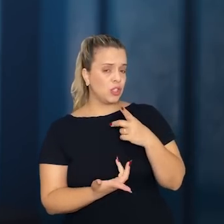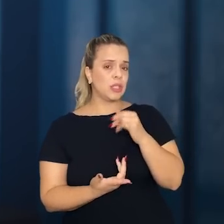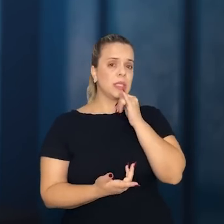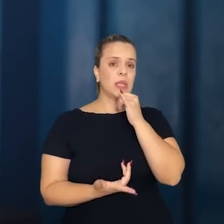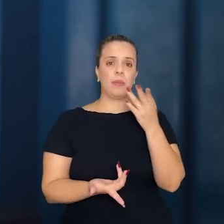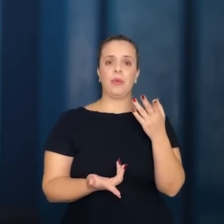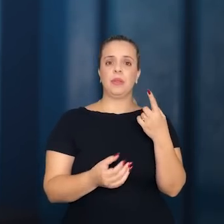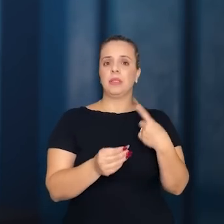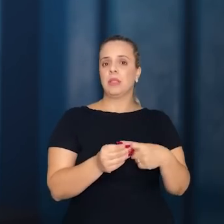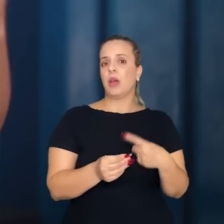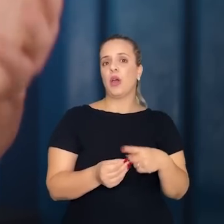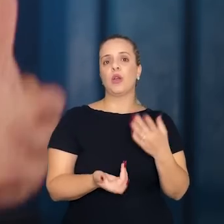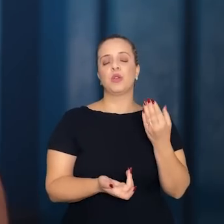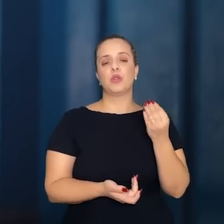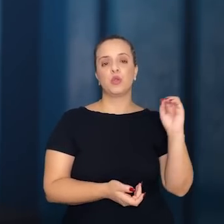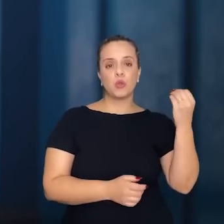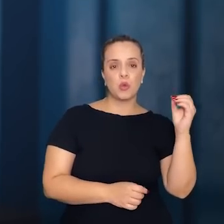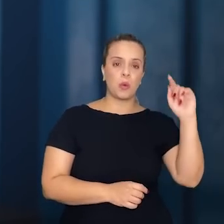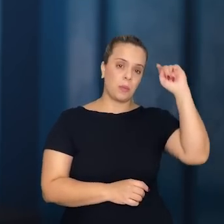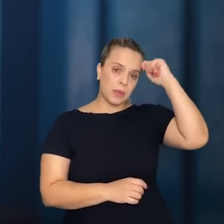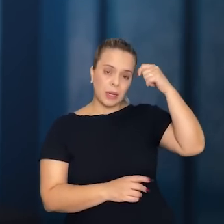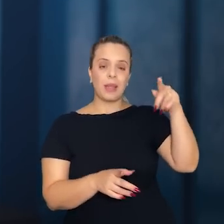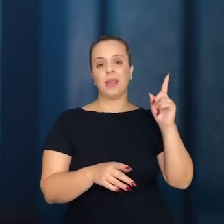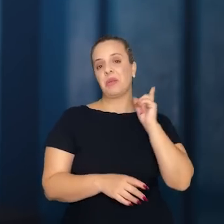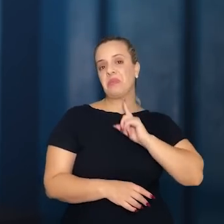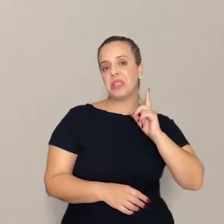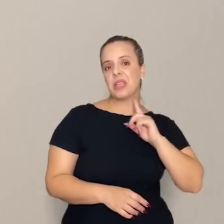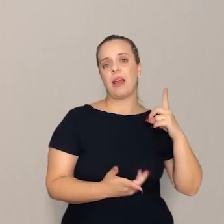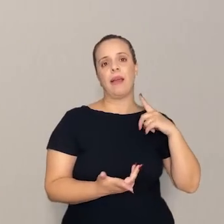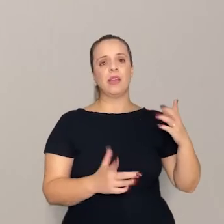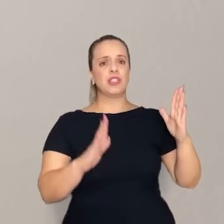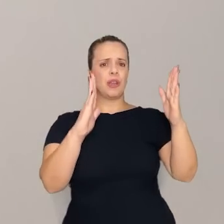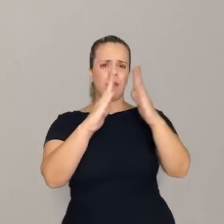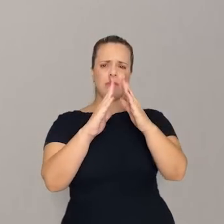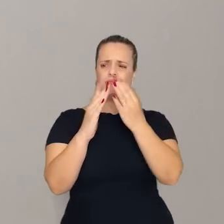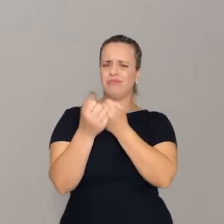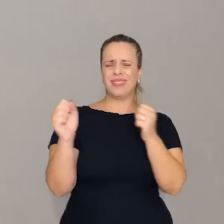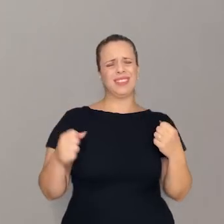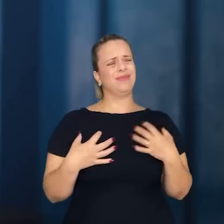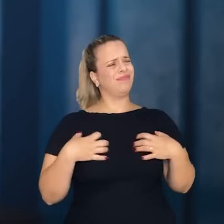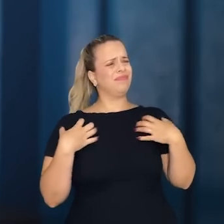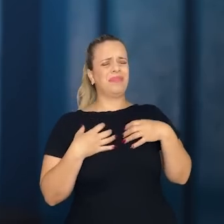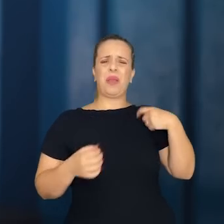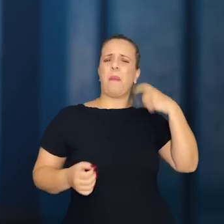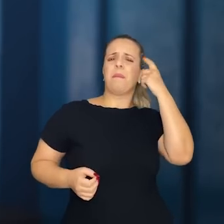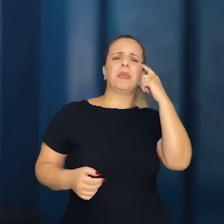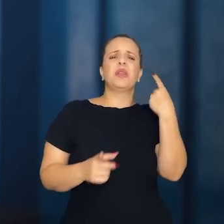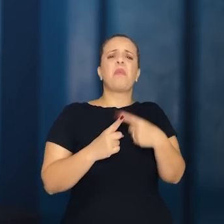preto, de Minas Gerais, daqueles casarios. Então, aquilo me incomodava, mas por que